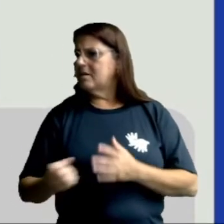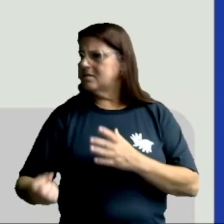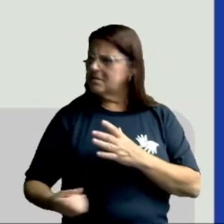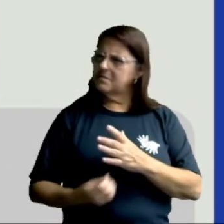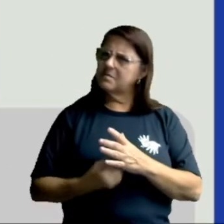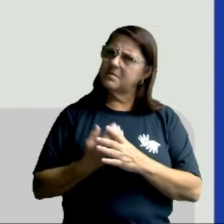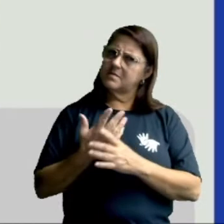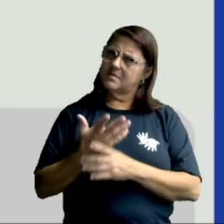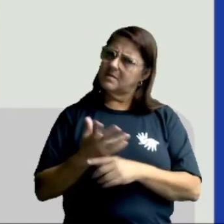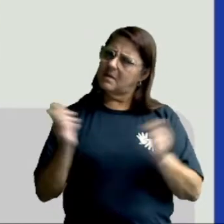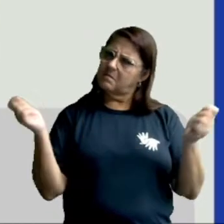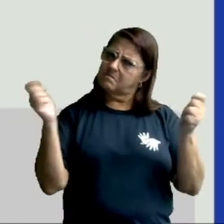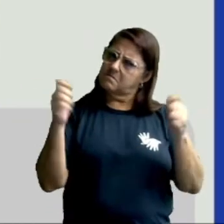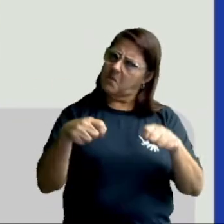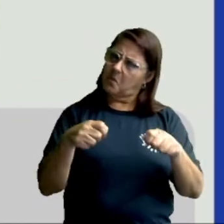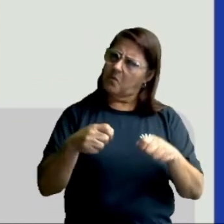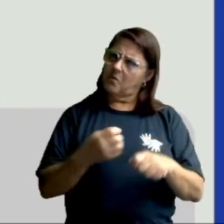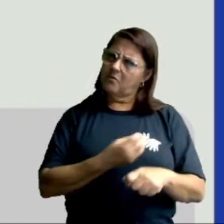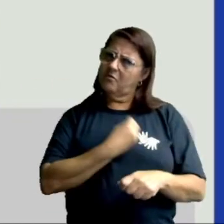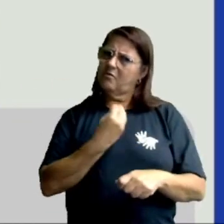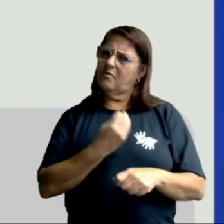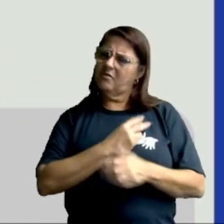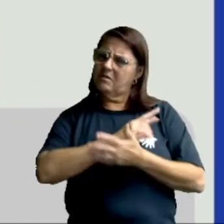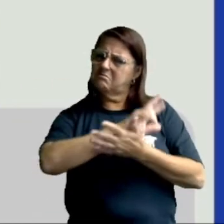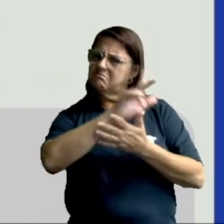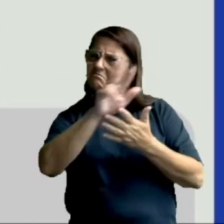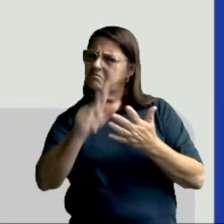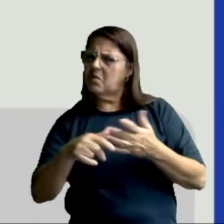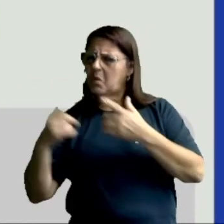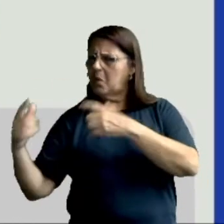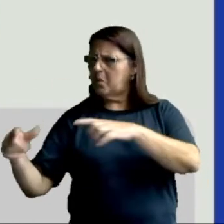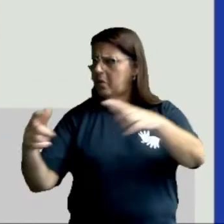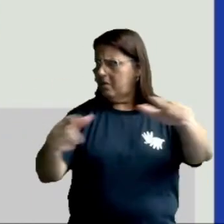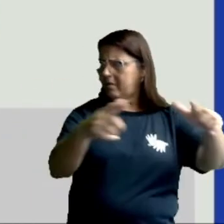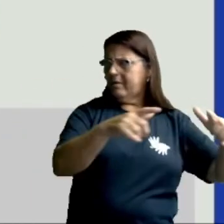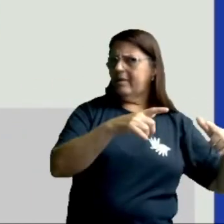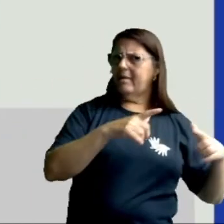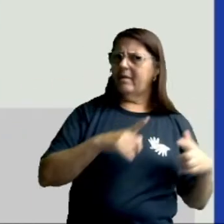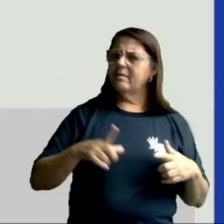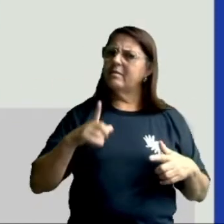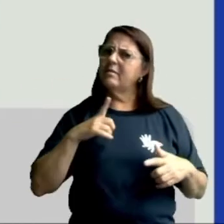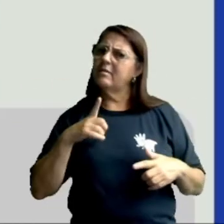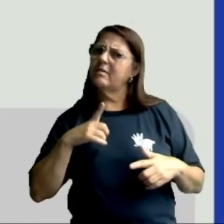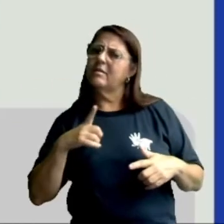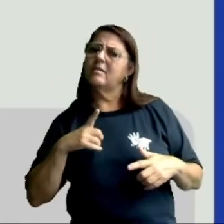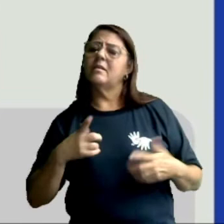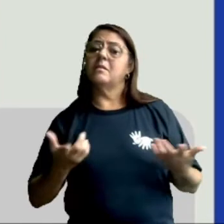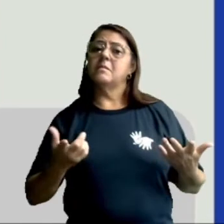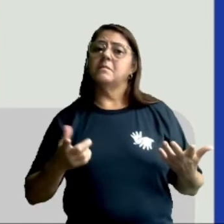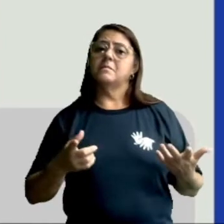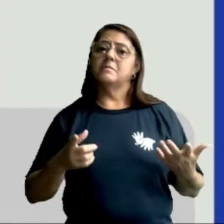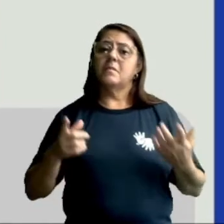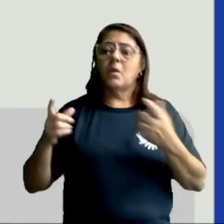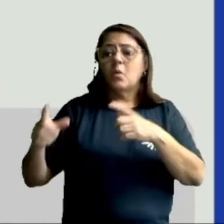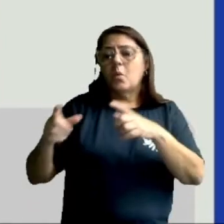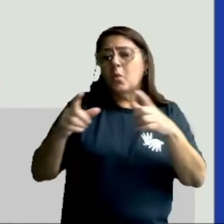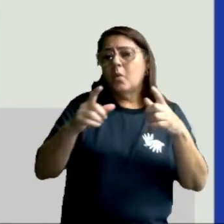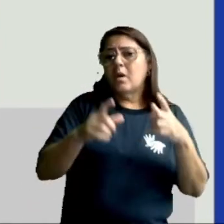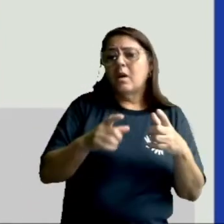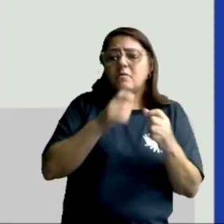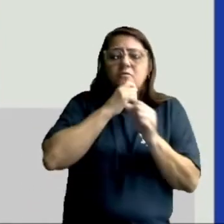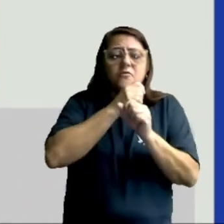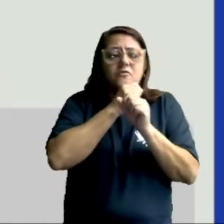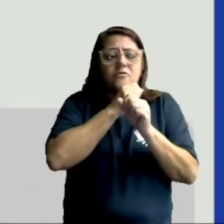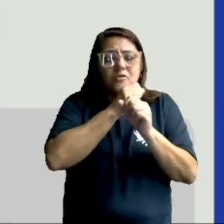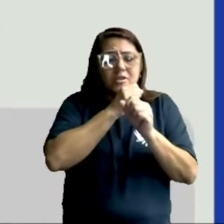As plantas, elas podem viver em diferentes ambientes. Existem plantas que vivem em locais bem